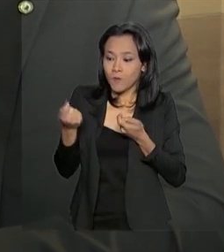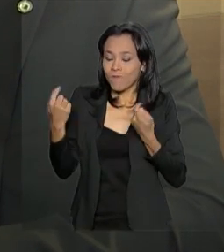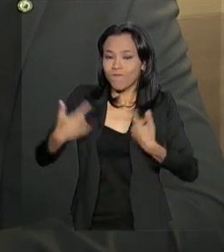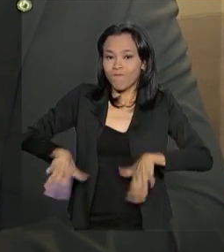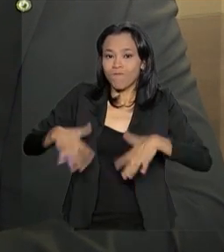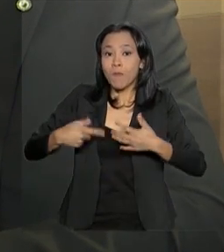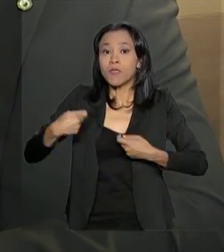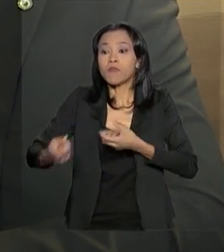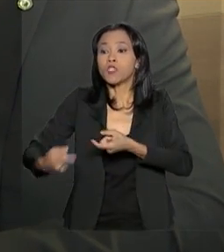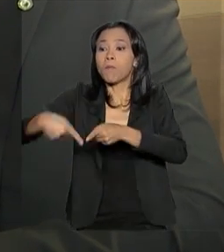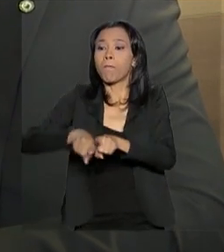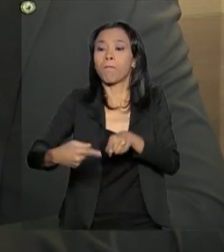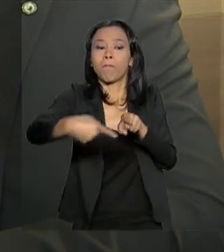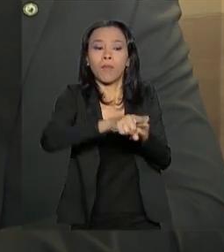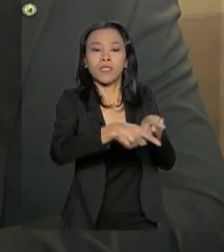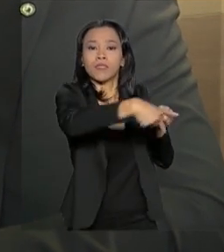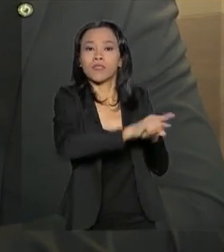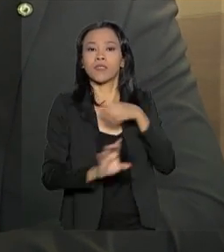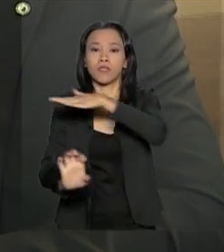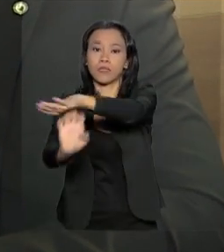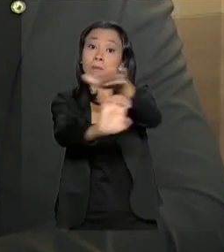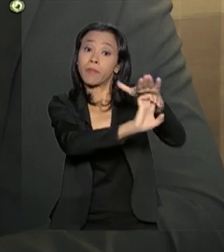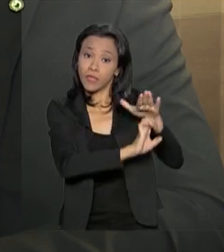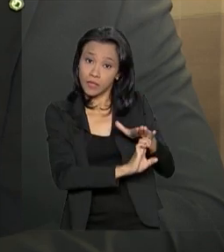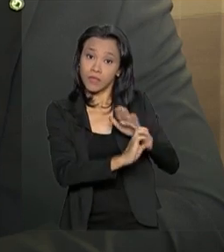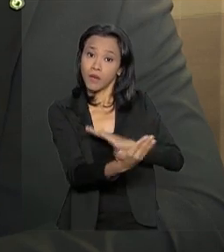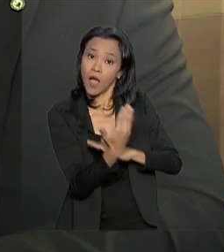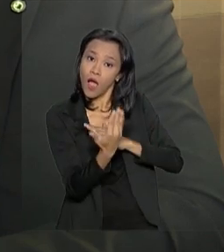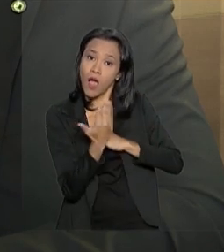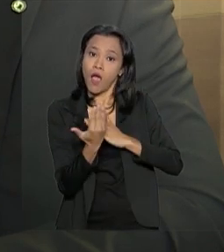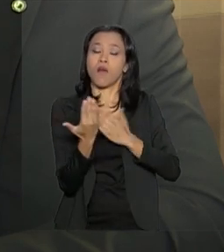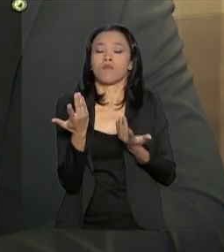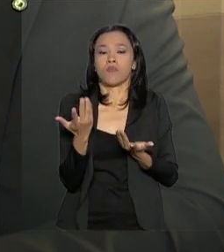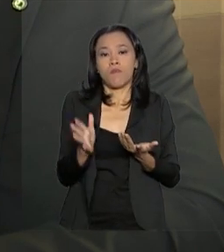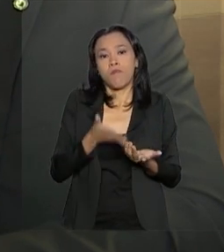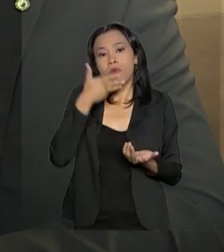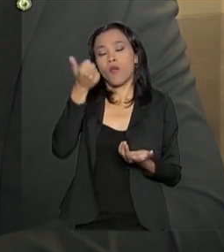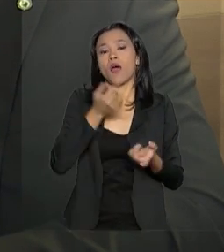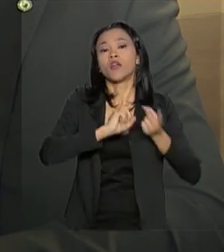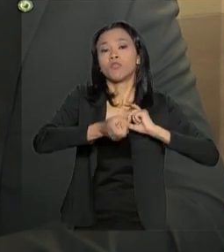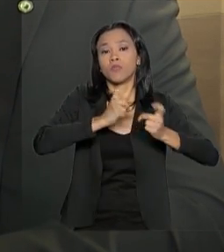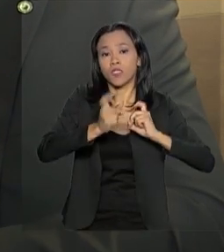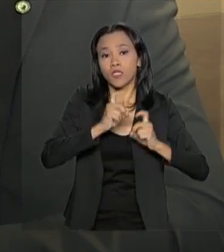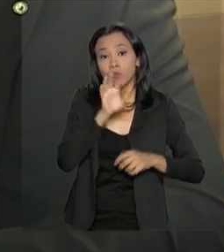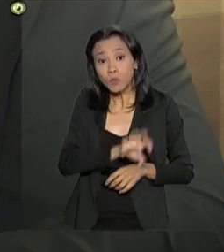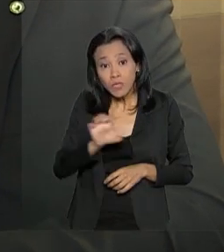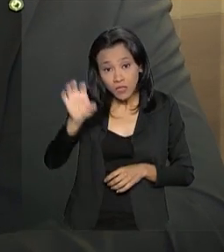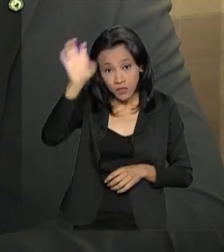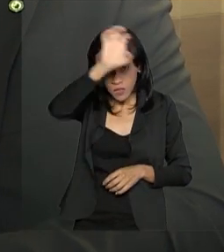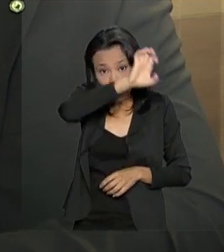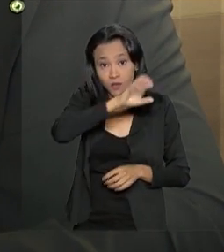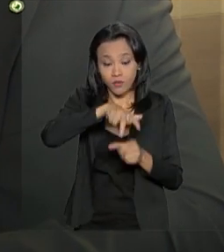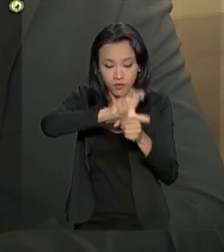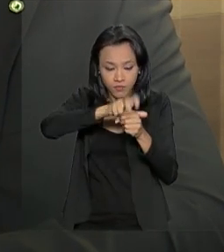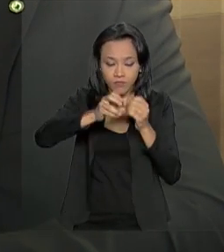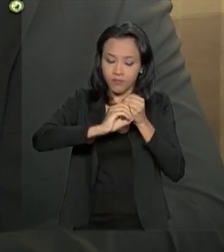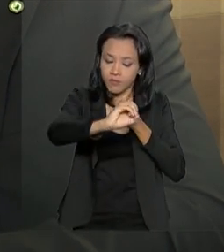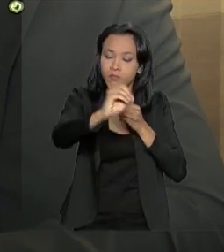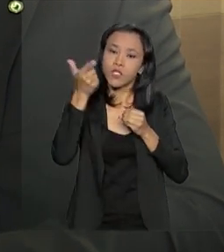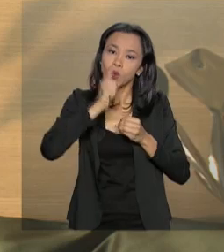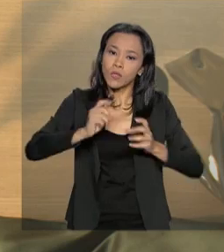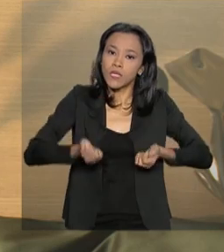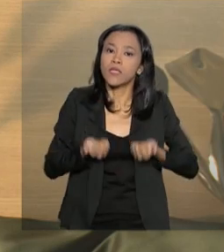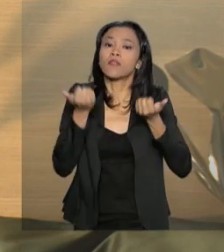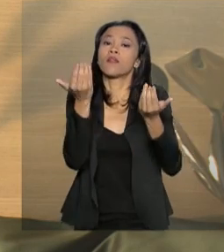parceiros privados. Precisamos melhorar a gestão das companhias estaduais para que a gente possa, de fato, entregar o saneamento para a